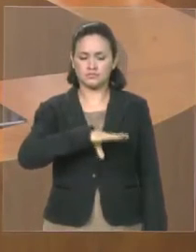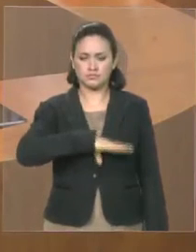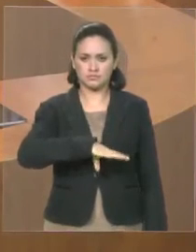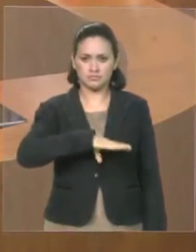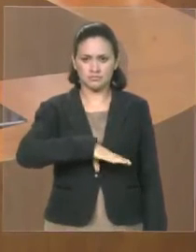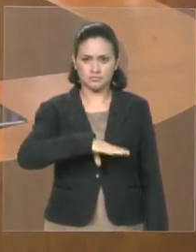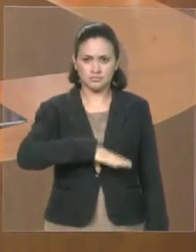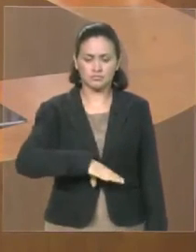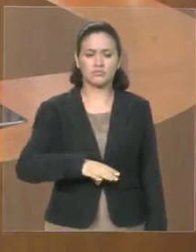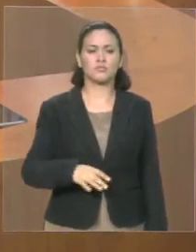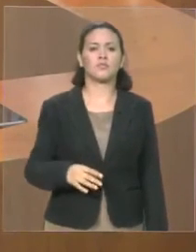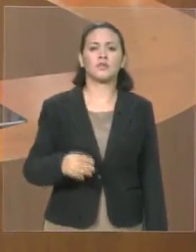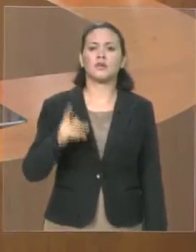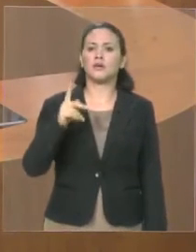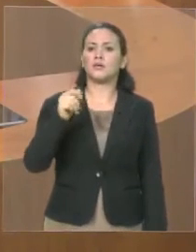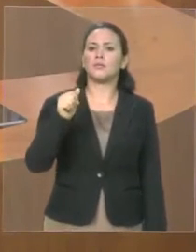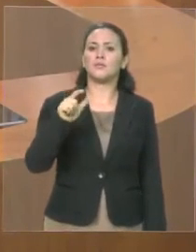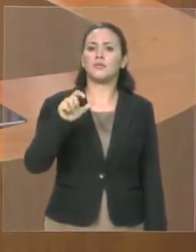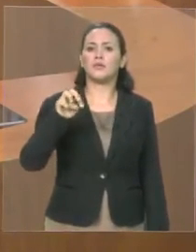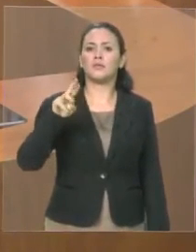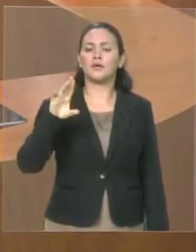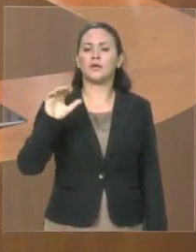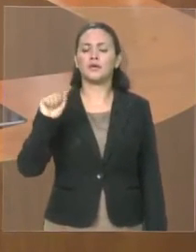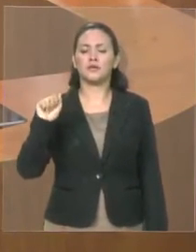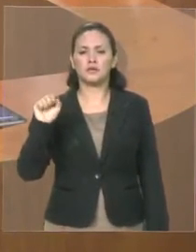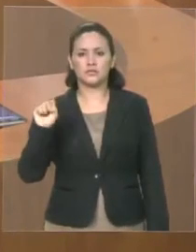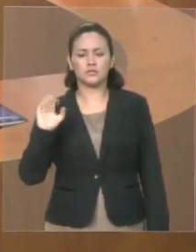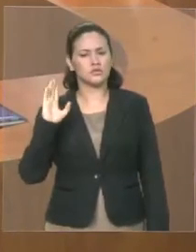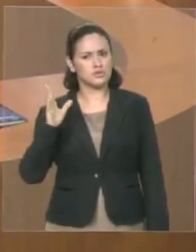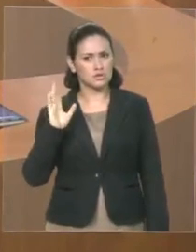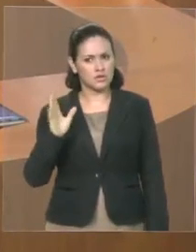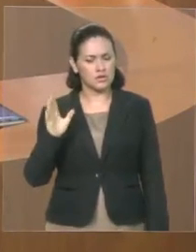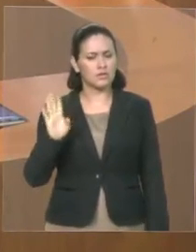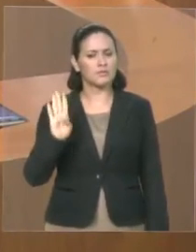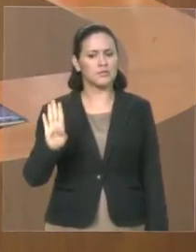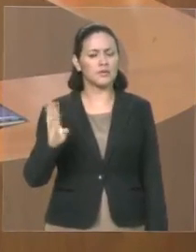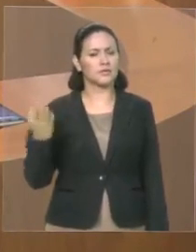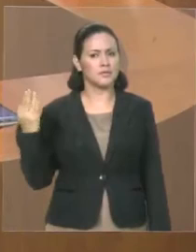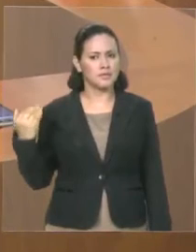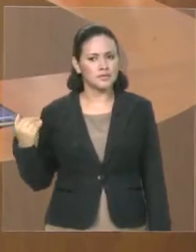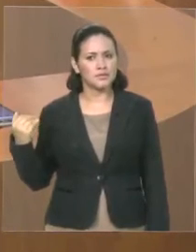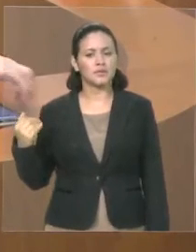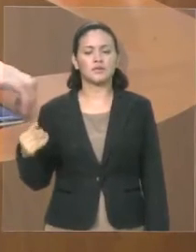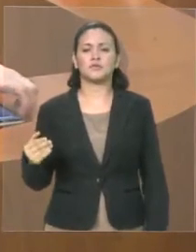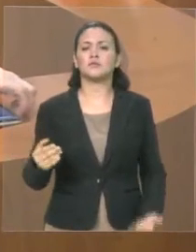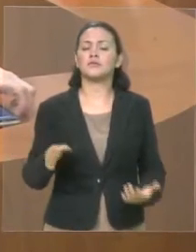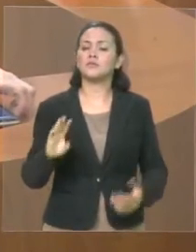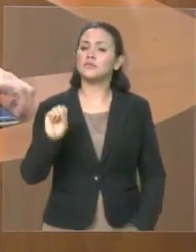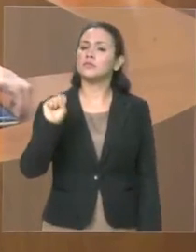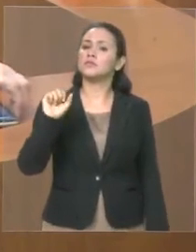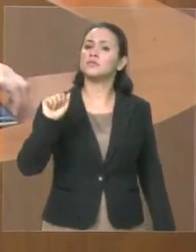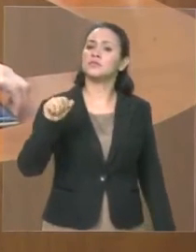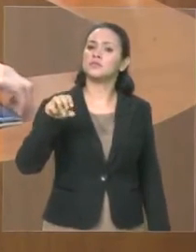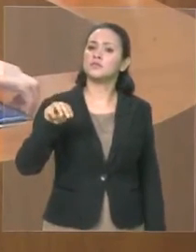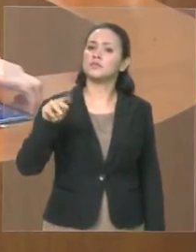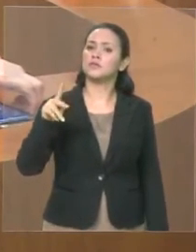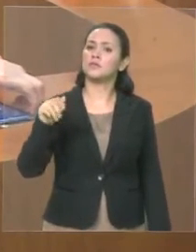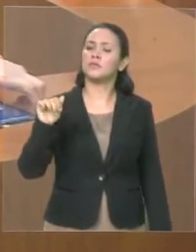Sampaio, que já nos deu, nos últimos anos, muitas alegrias, inclusive, reconhecidamente.